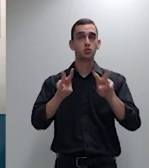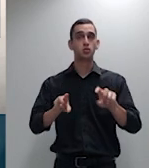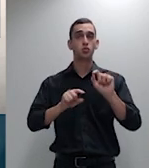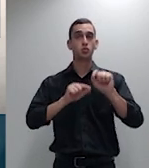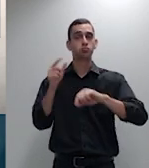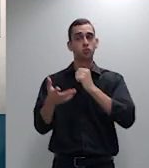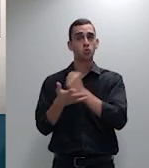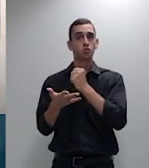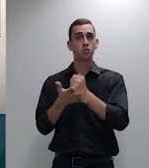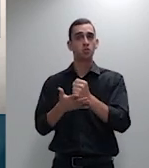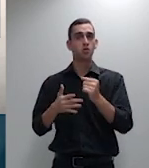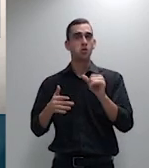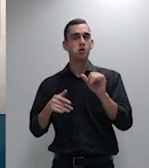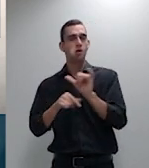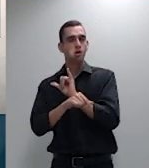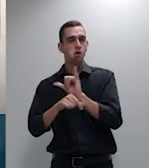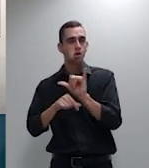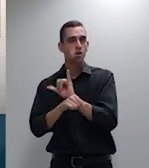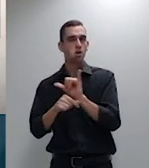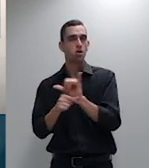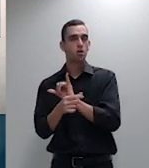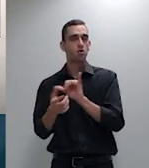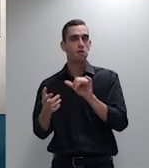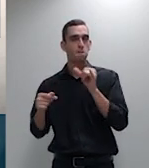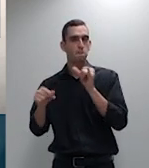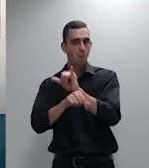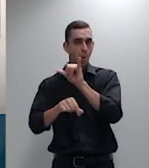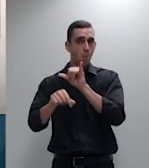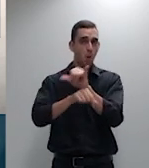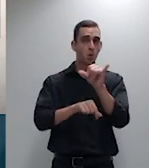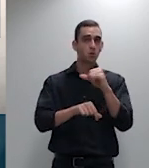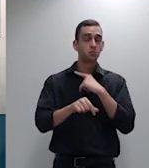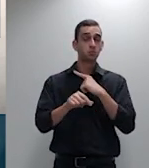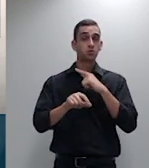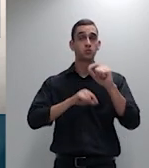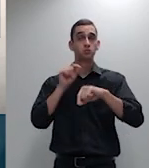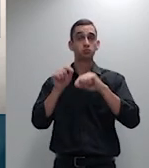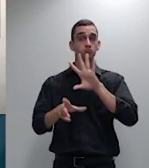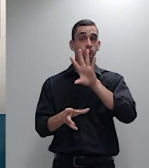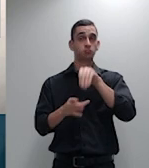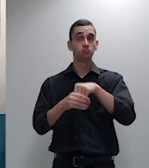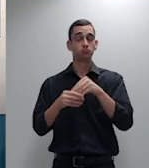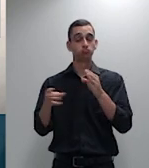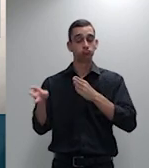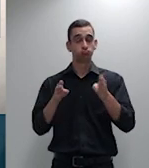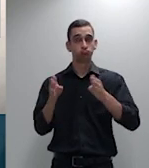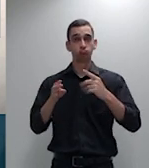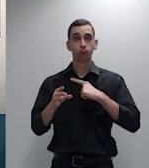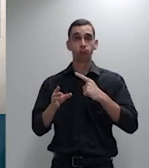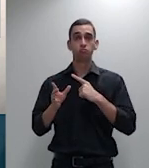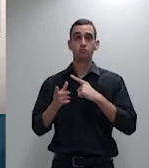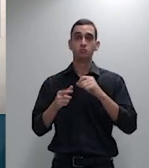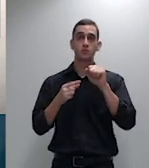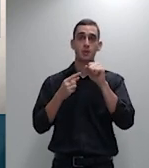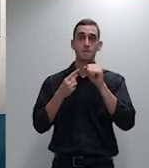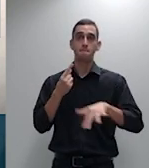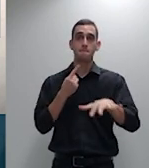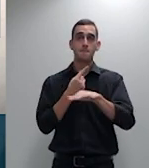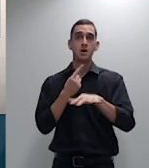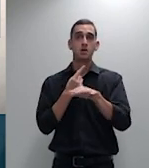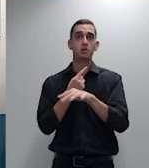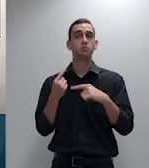praticada dentro dos parâmetros da regulação e da base atuarial do plano de saúde e aí eu